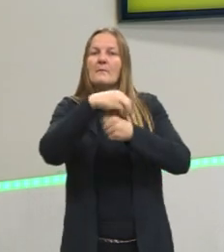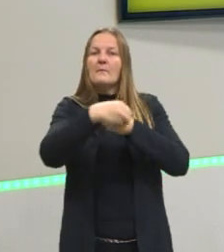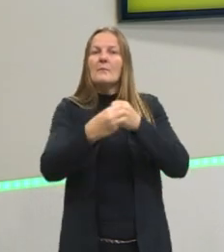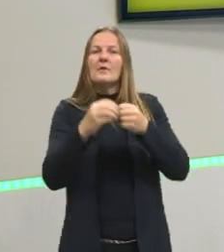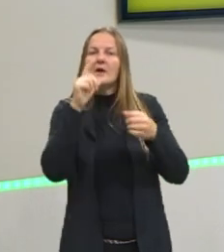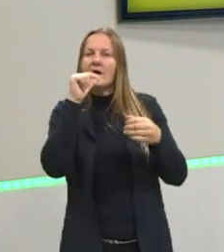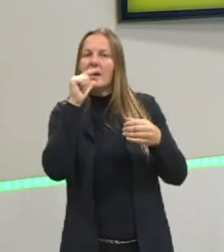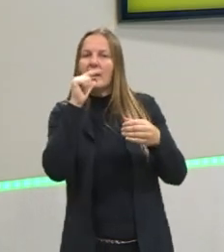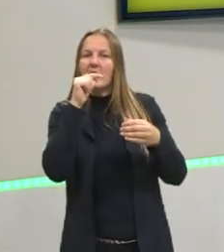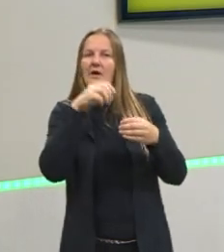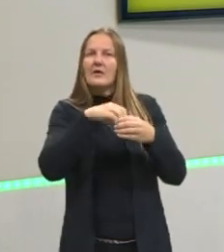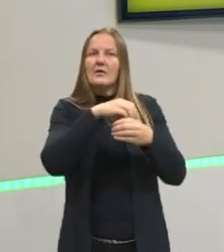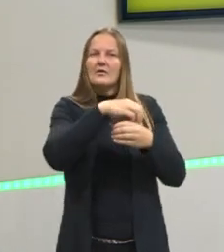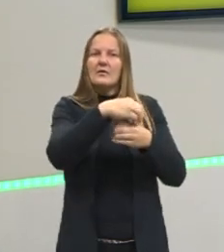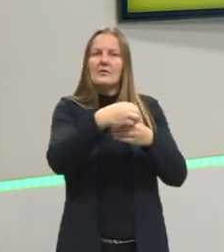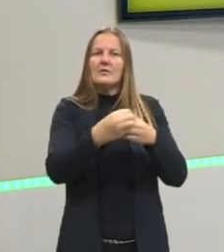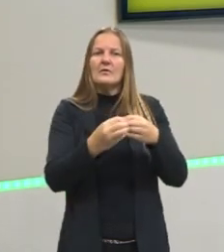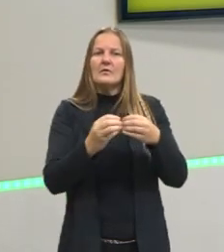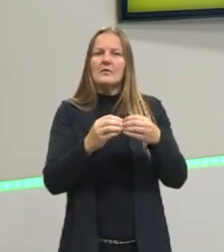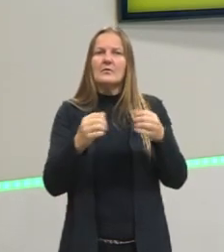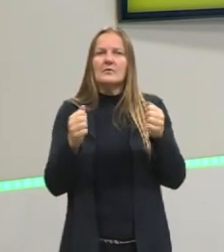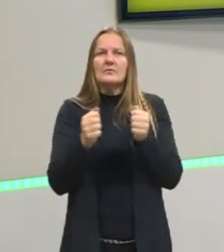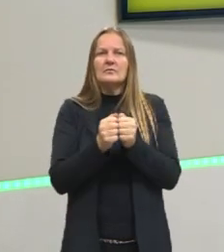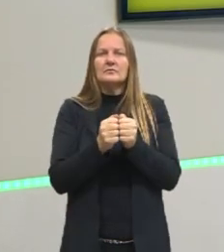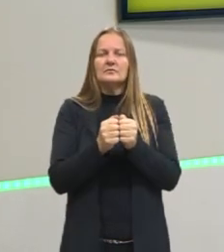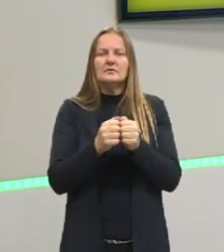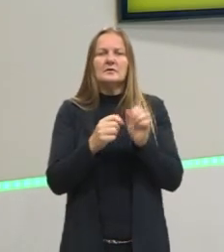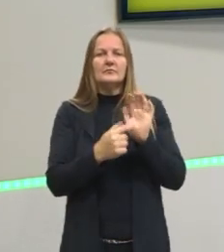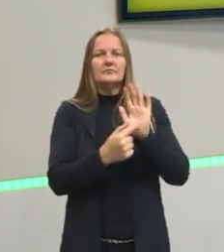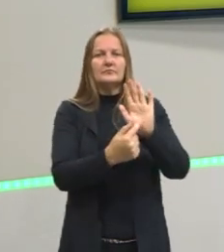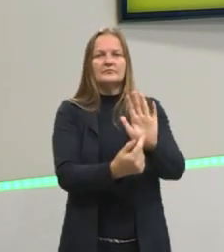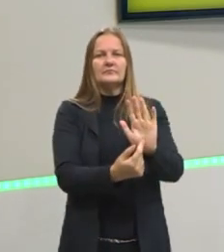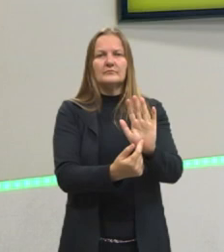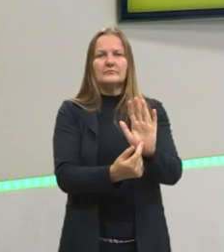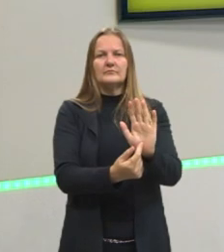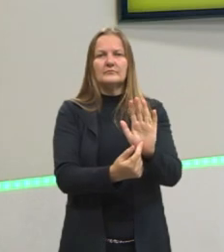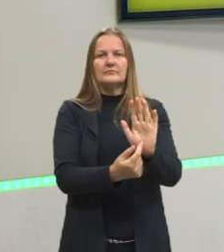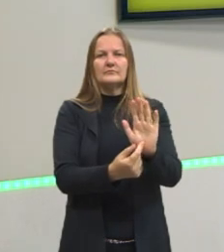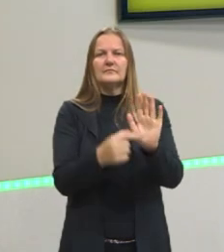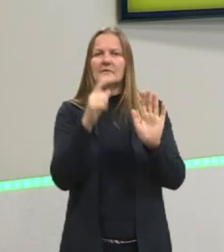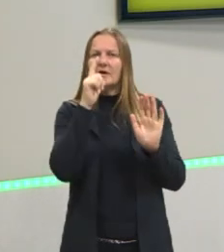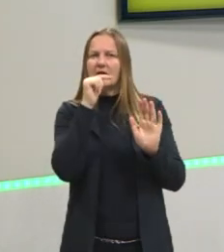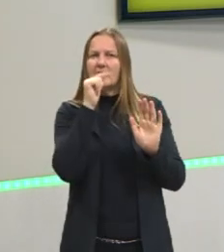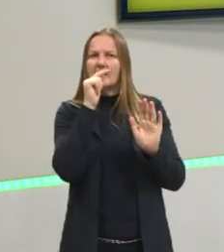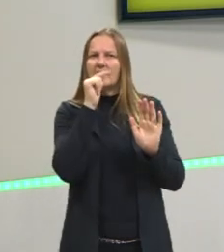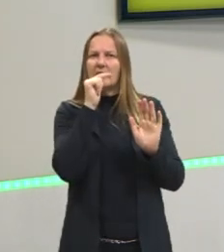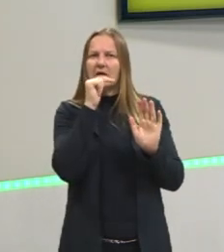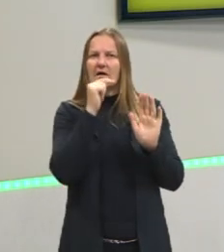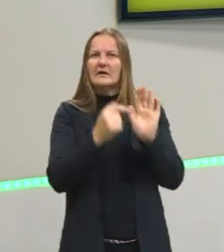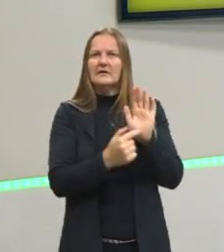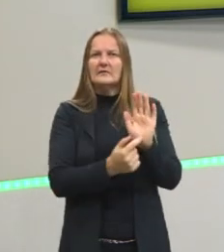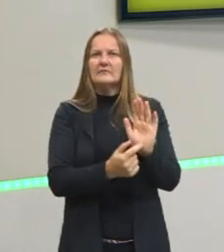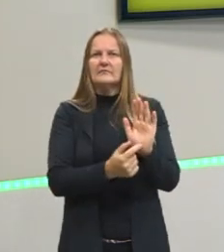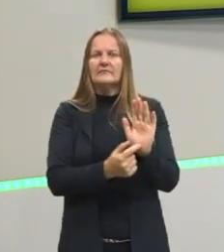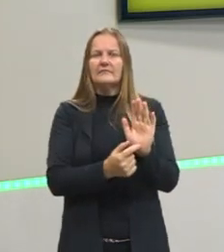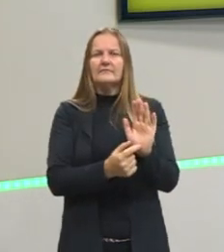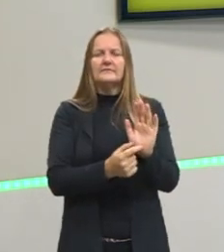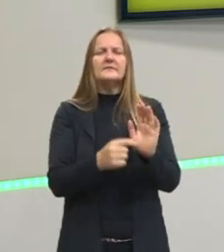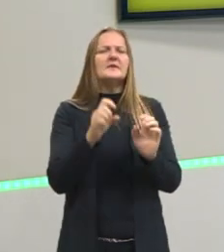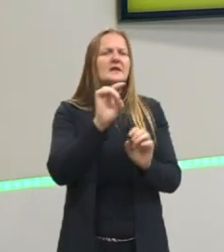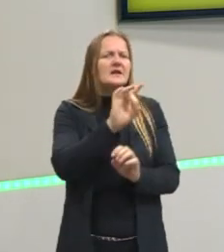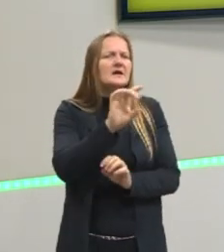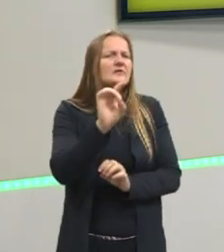dipolo, quando a gente fala de íon dipolo, normalmente aparece a água como esse dipolo. Então, a carga